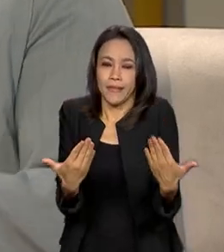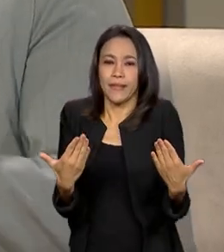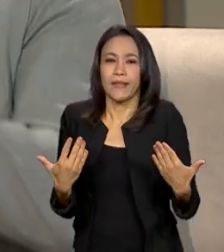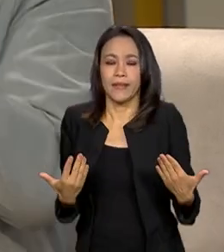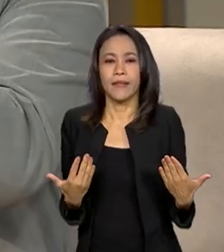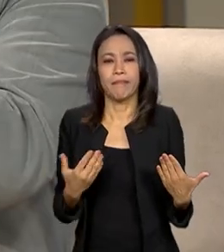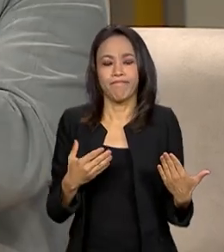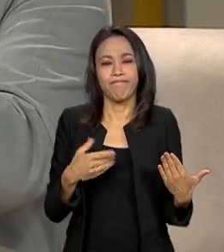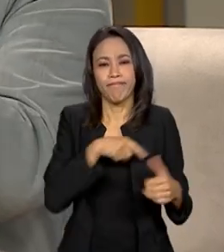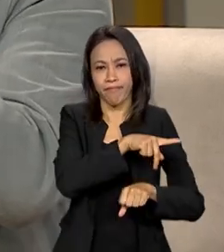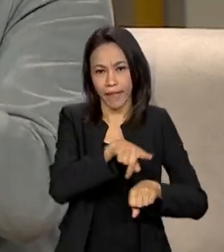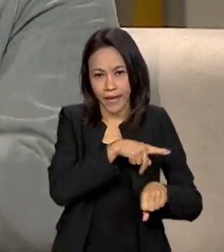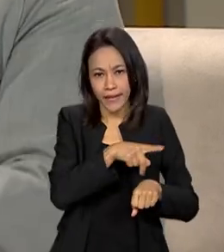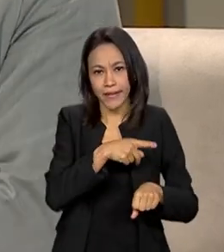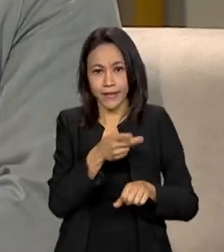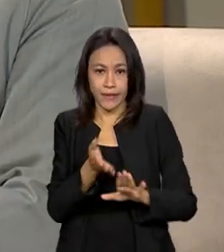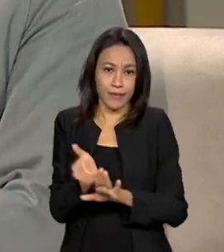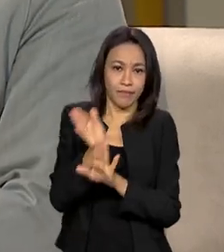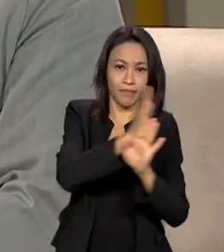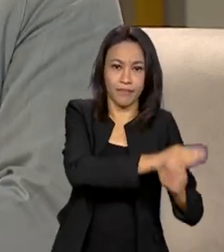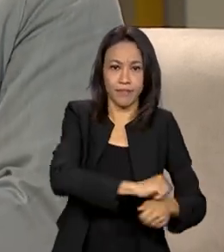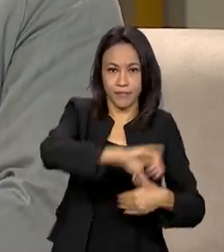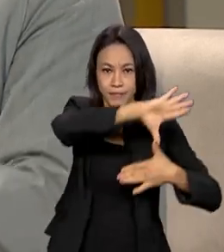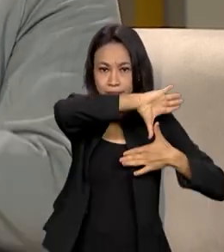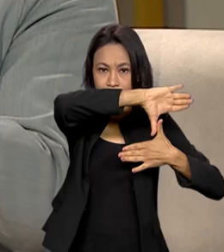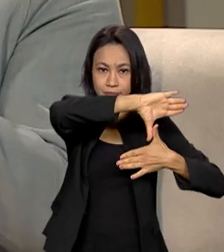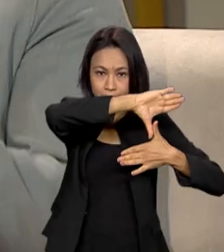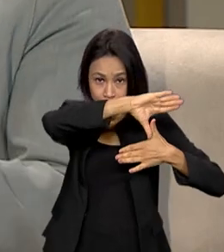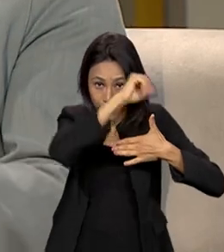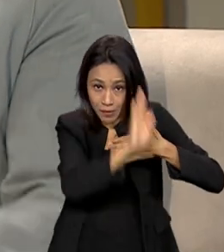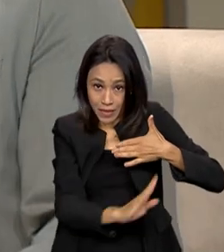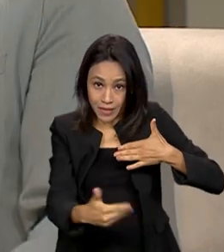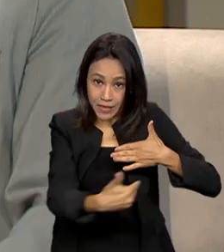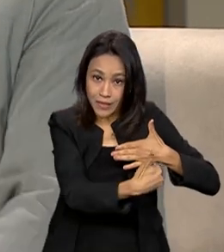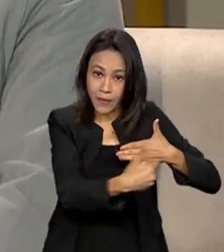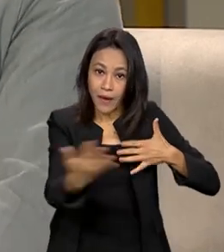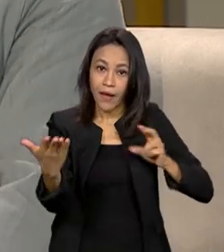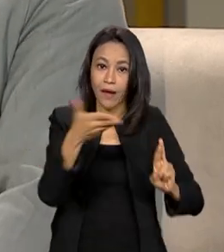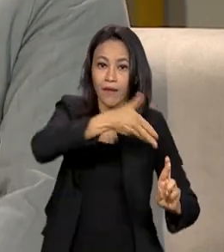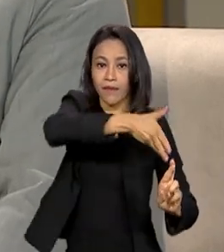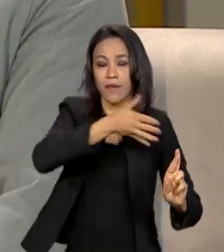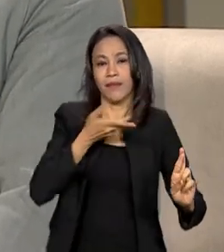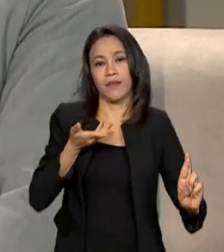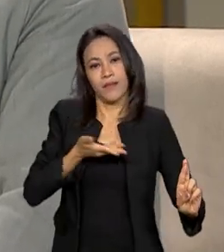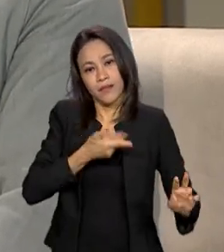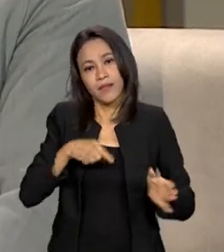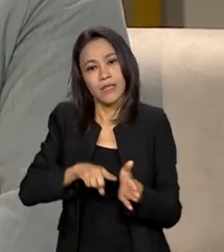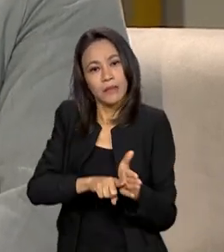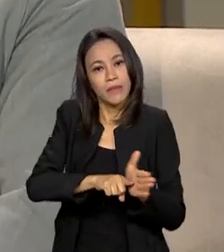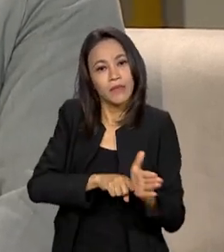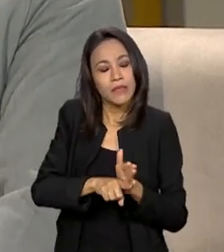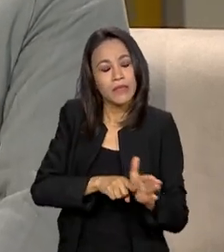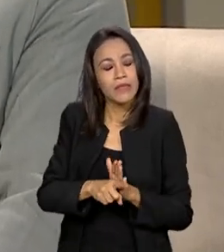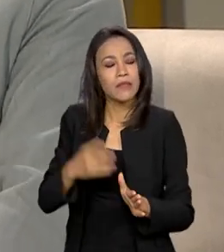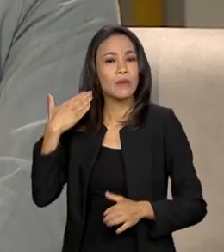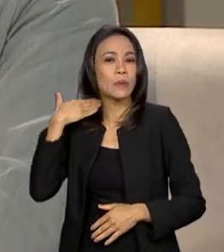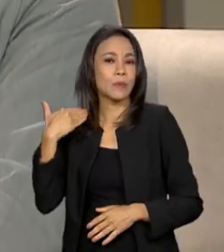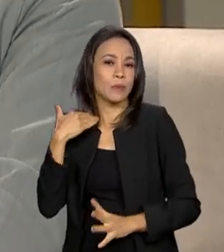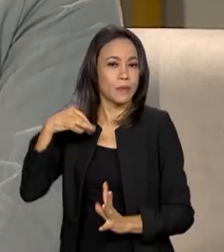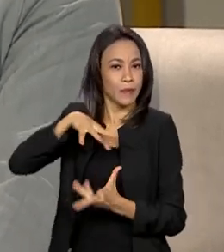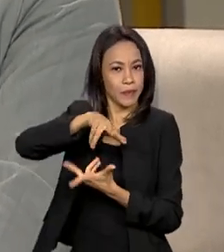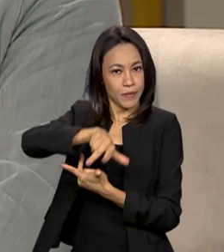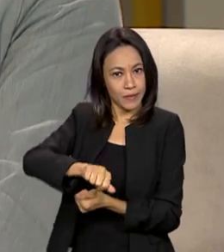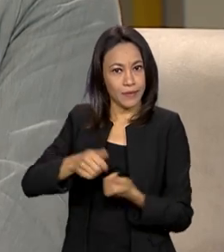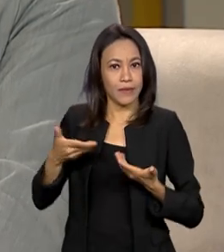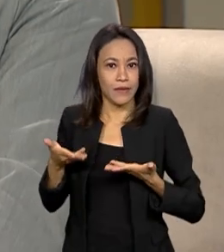e o Brasil, no Ocidente, hoje, é o país líder dentro dessa nova conformação desse estudo do Banco Mundial, que é considerado um dos